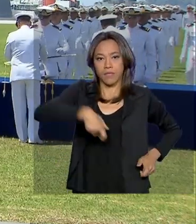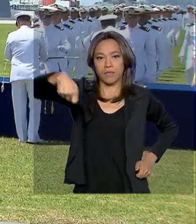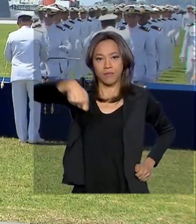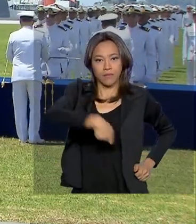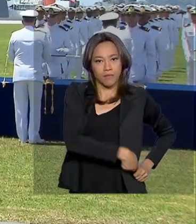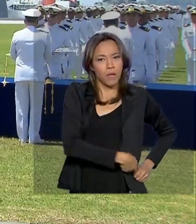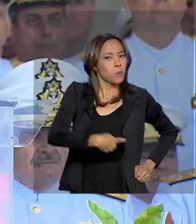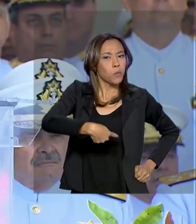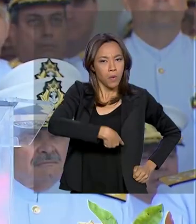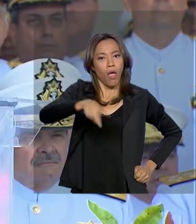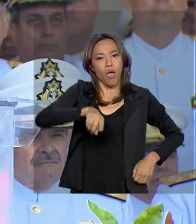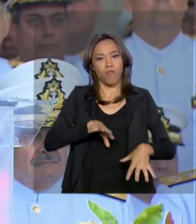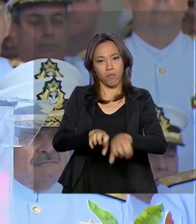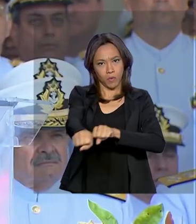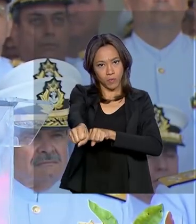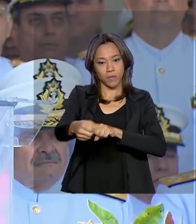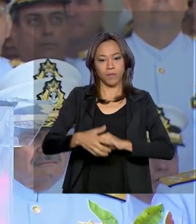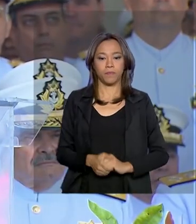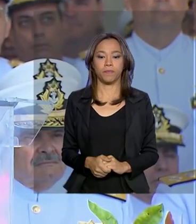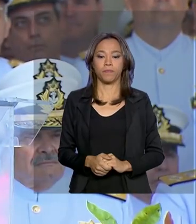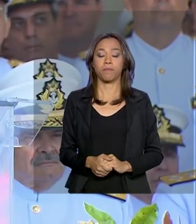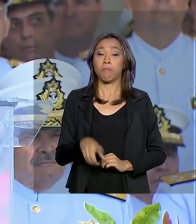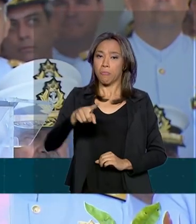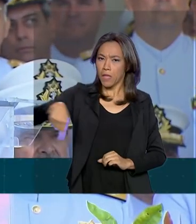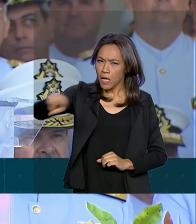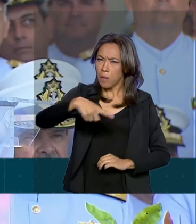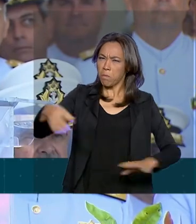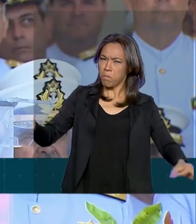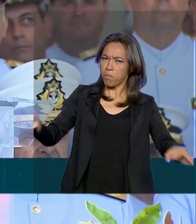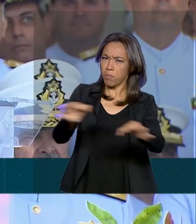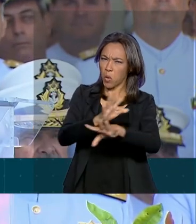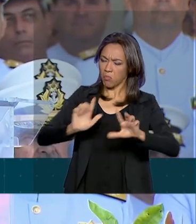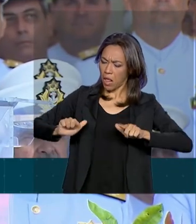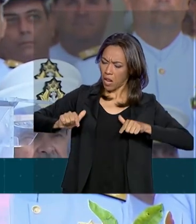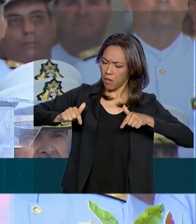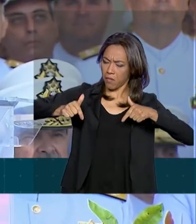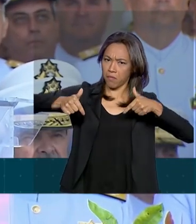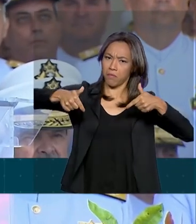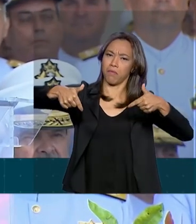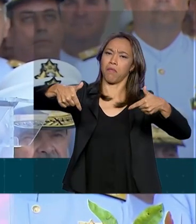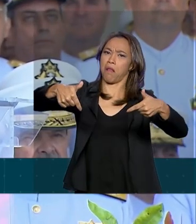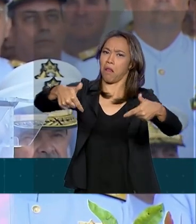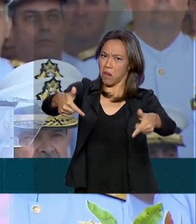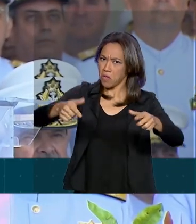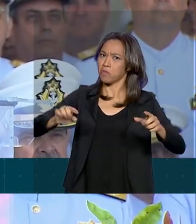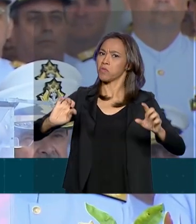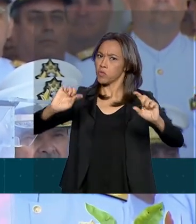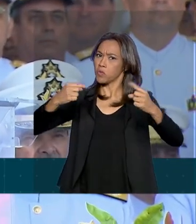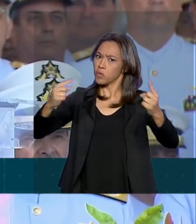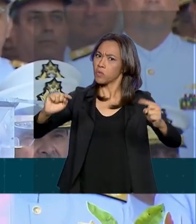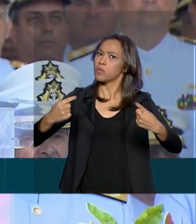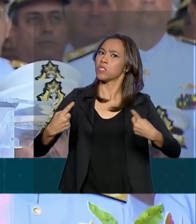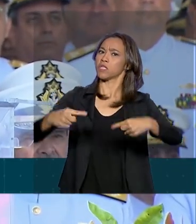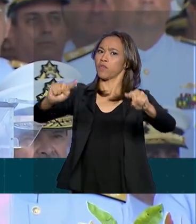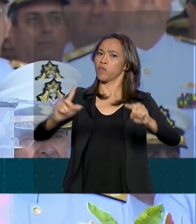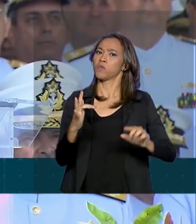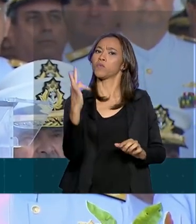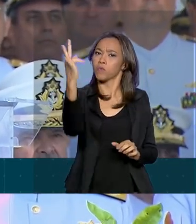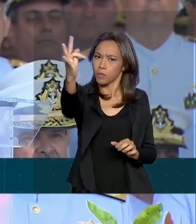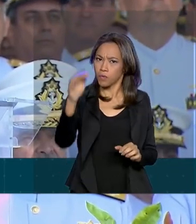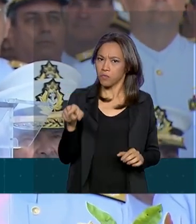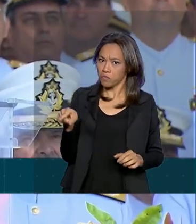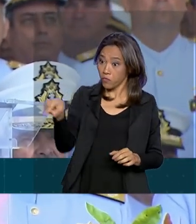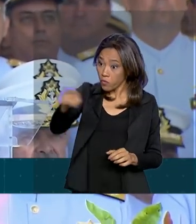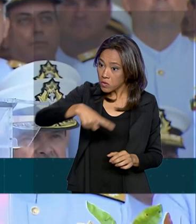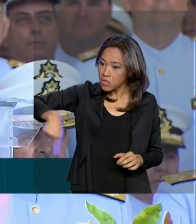oficial da Marinha. Estão prontos para o bom combate e para enfrentar os desafios vindouros. Vocês são